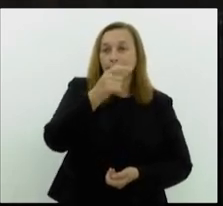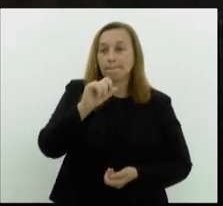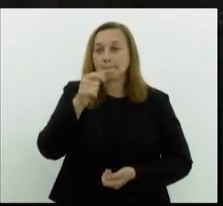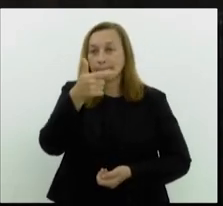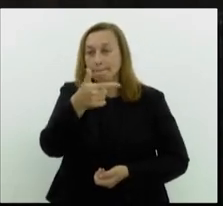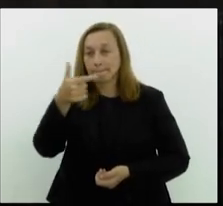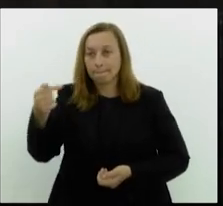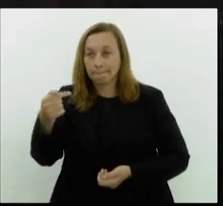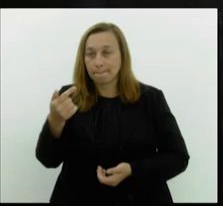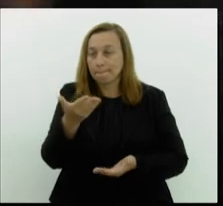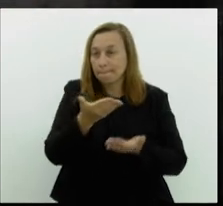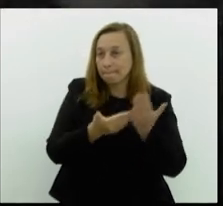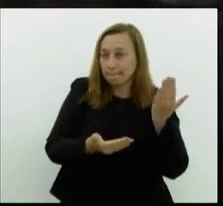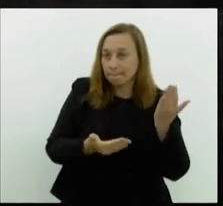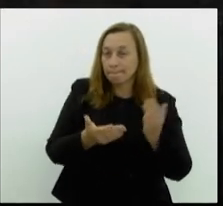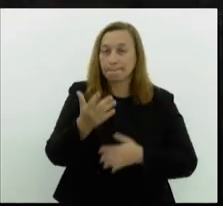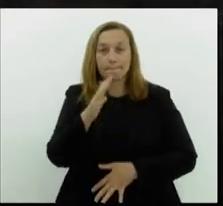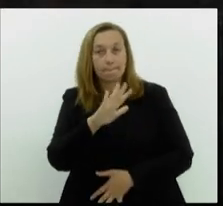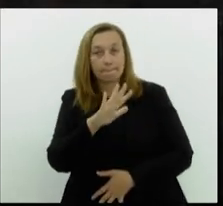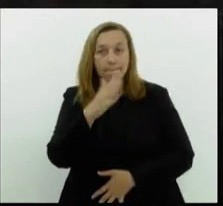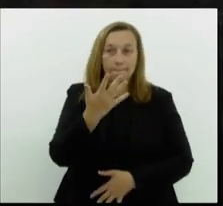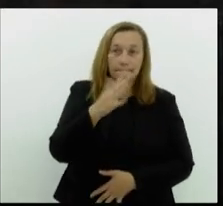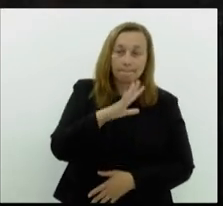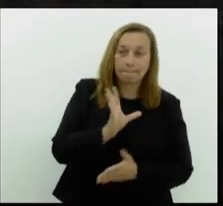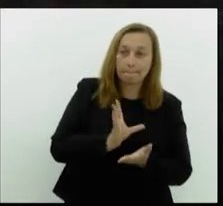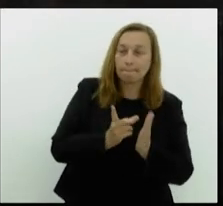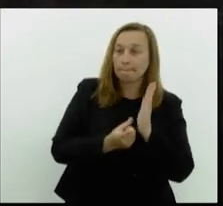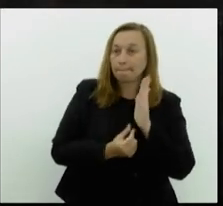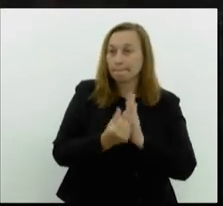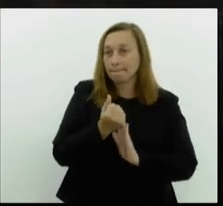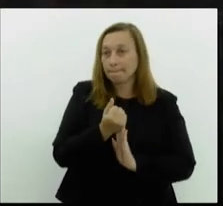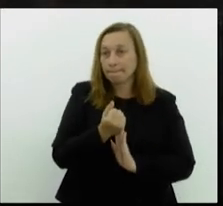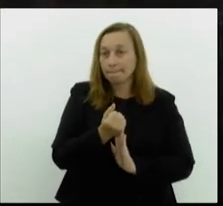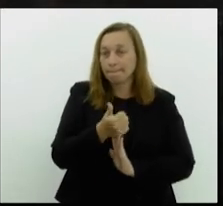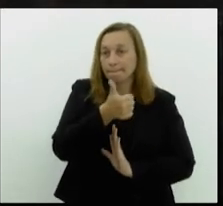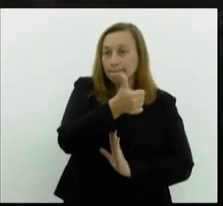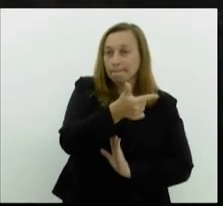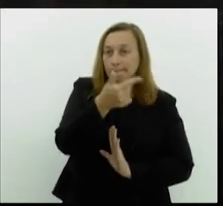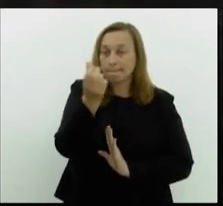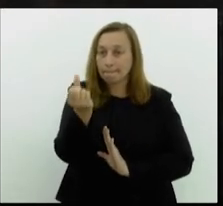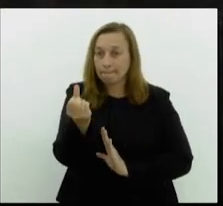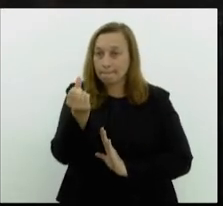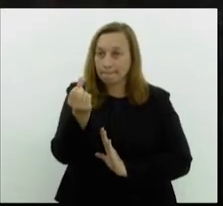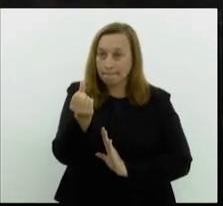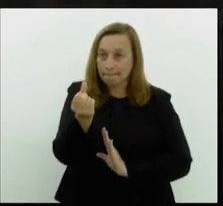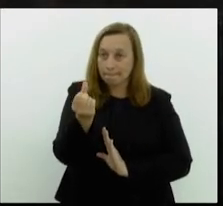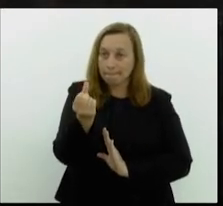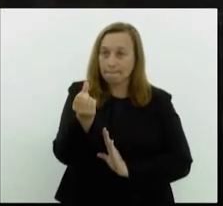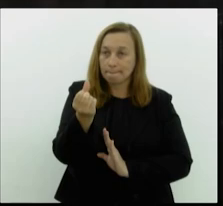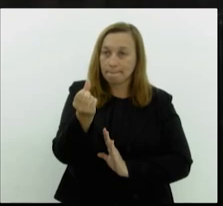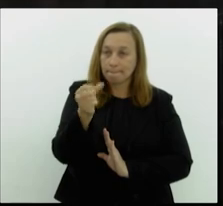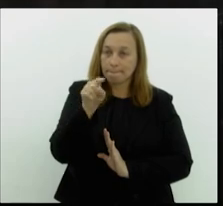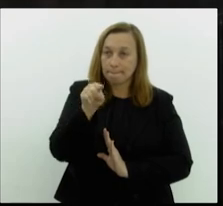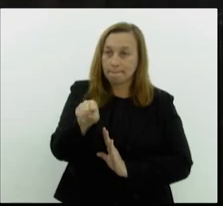o déficit previsto, orçamentário, é 16,16